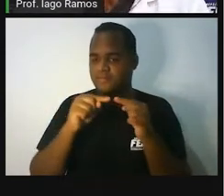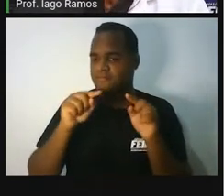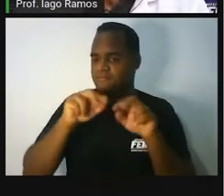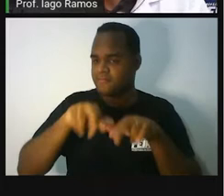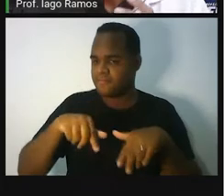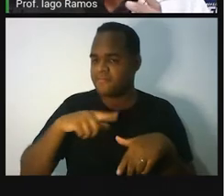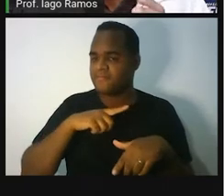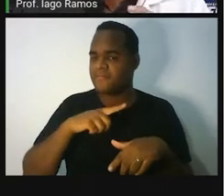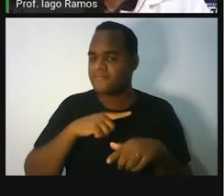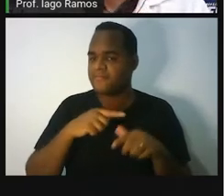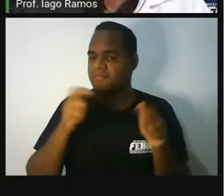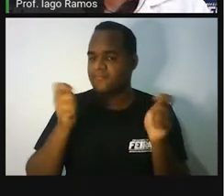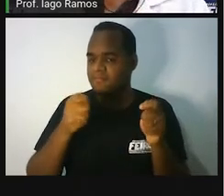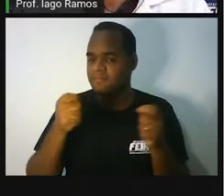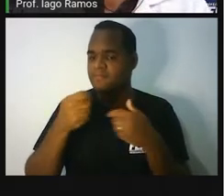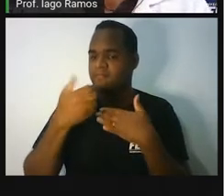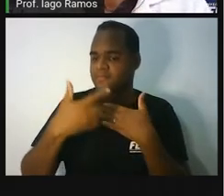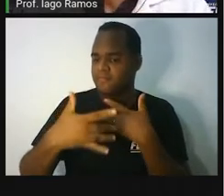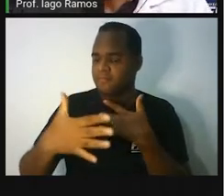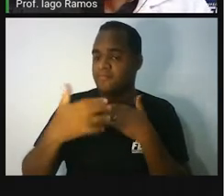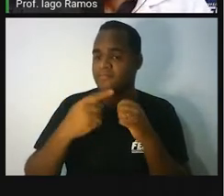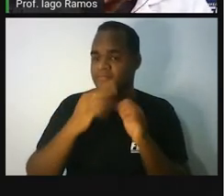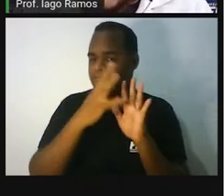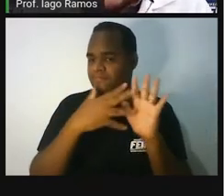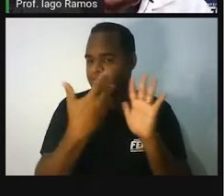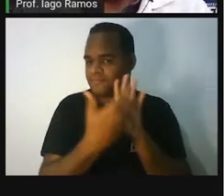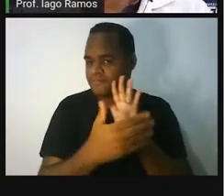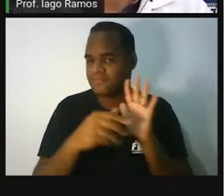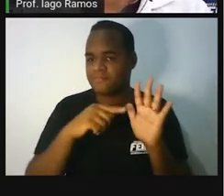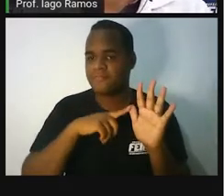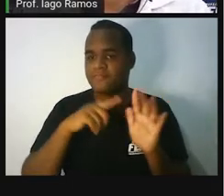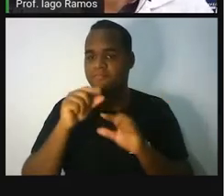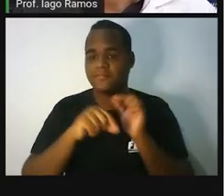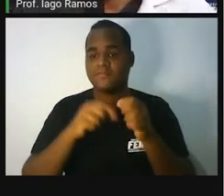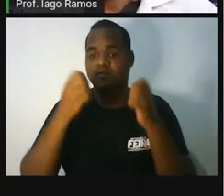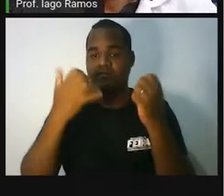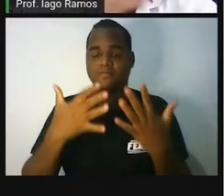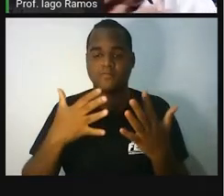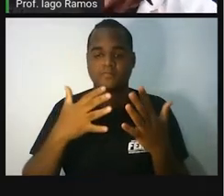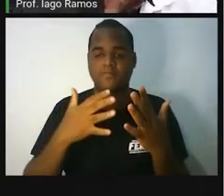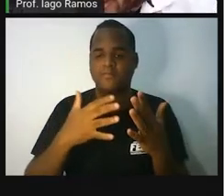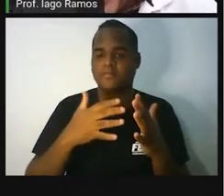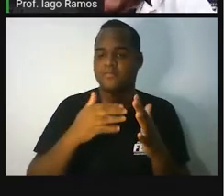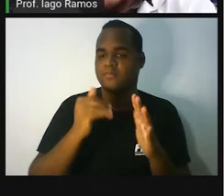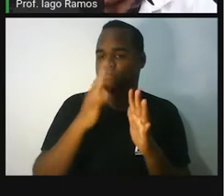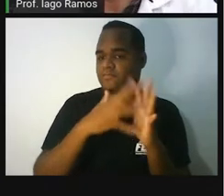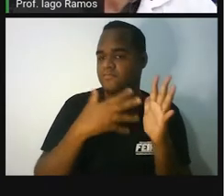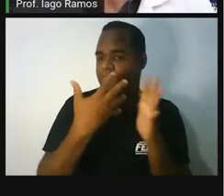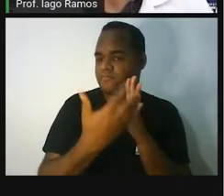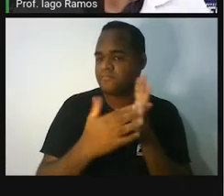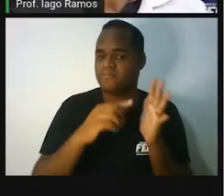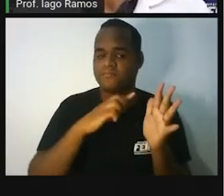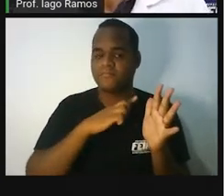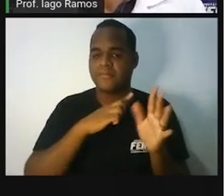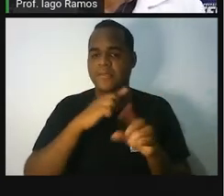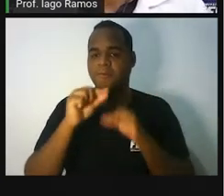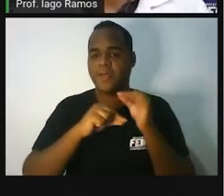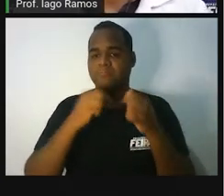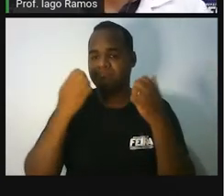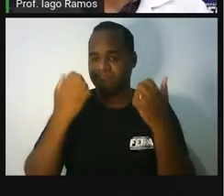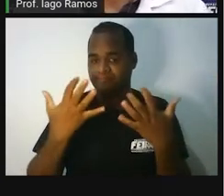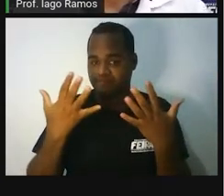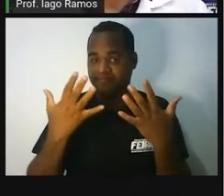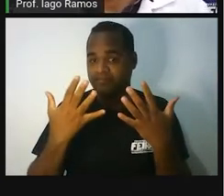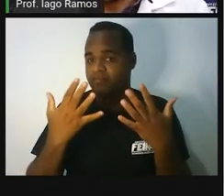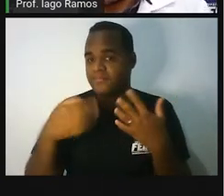com uma tabelinha, tá? Aqui vai ter investigações, mas não vai ter com elas, tá bom? Porque